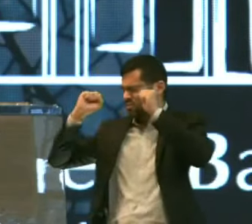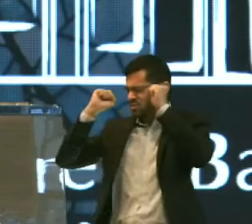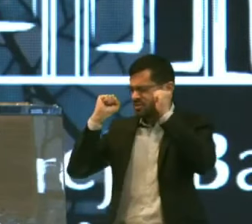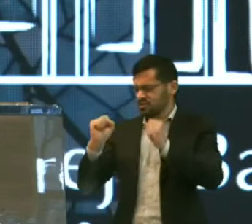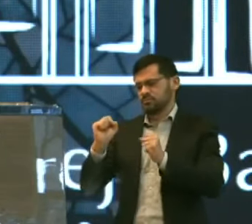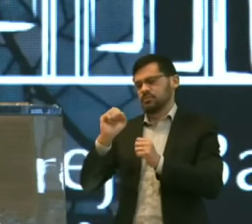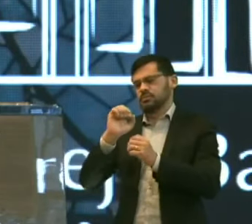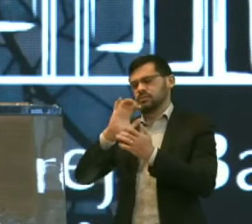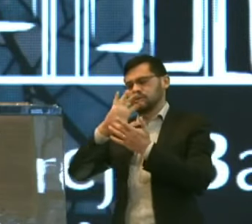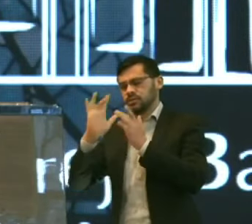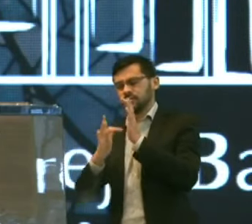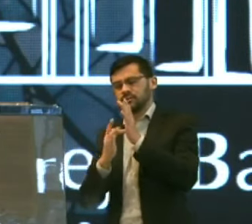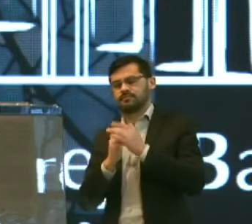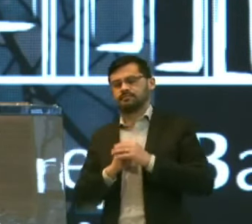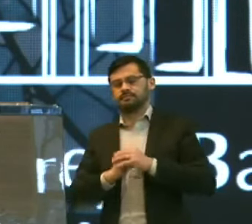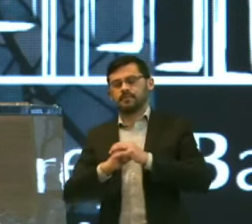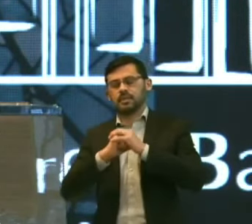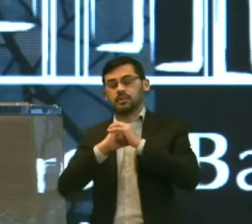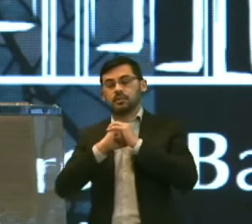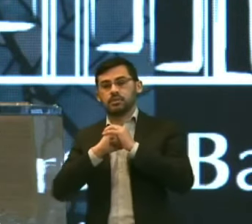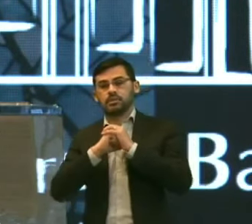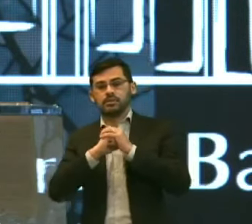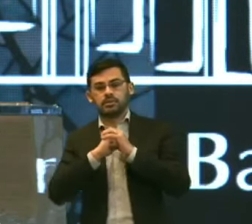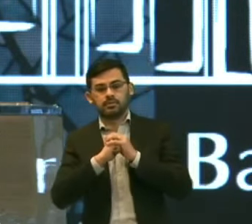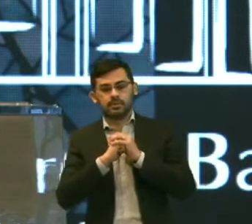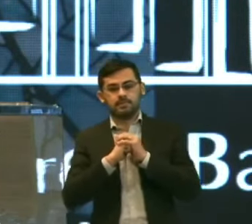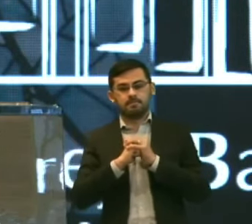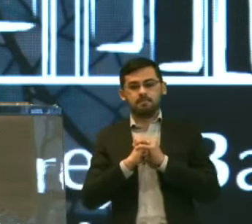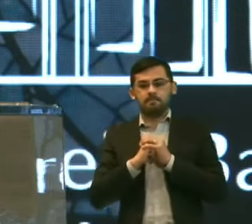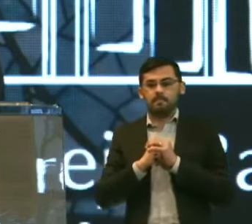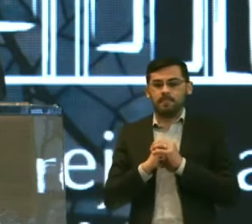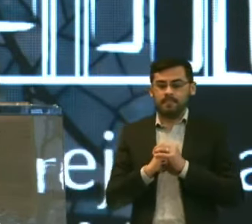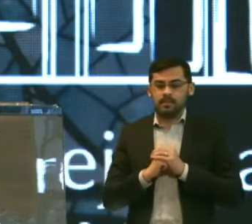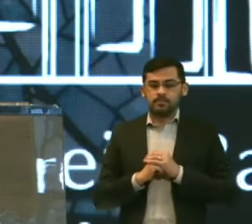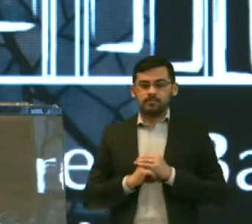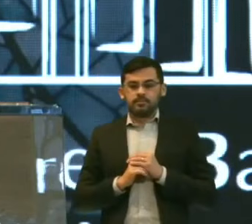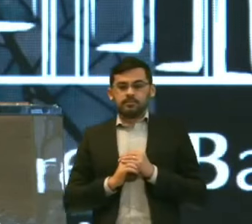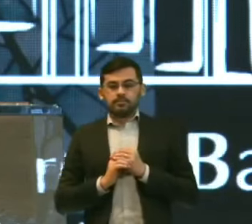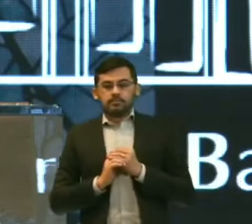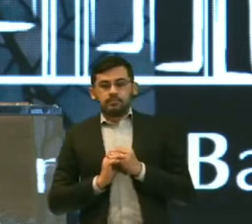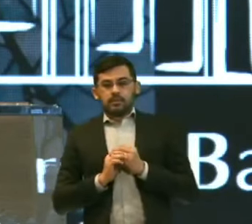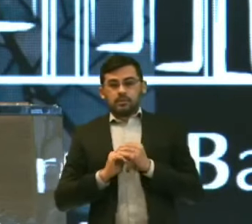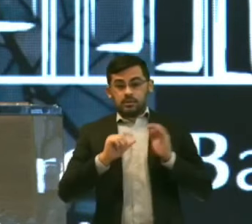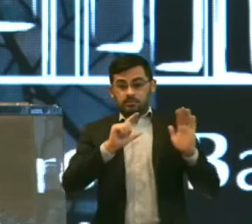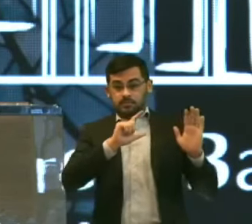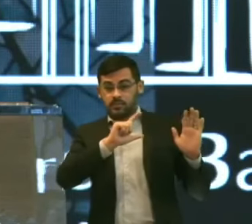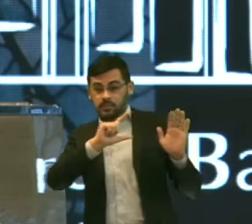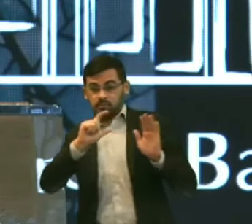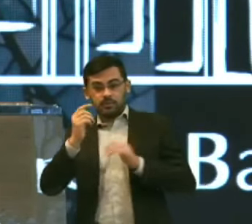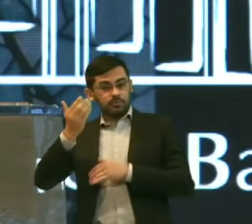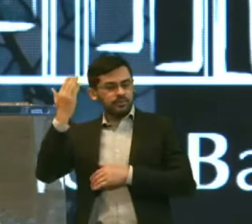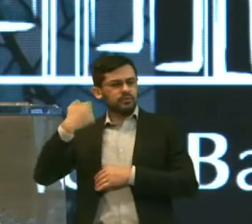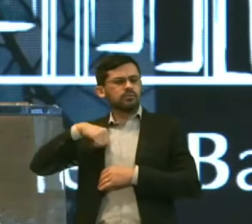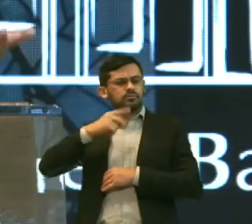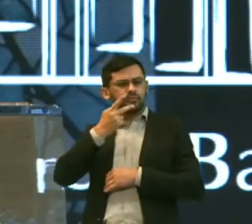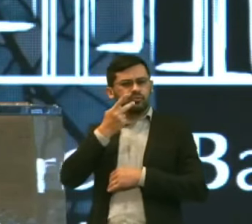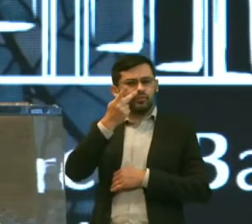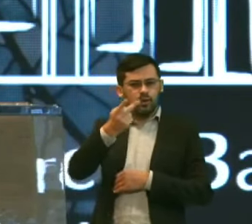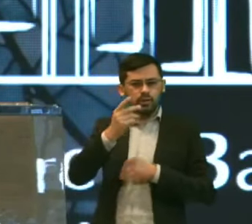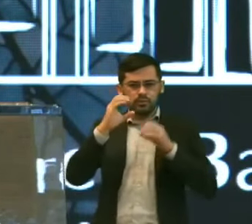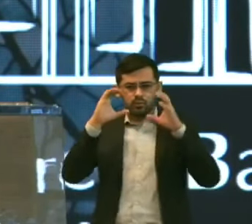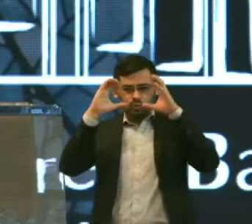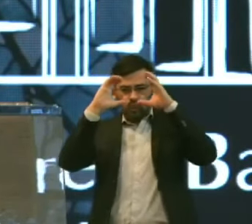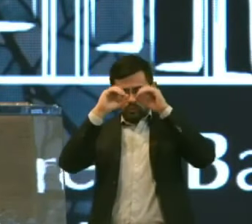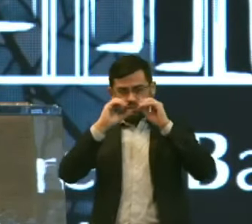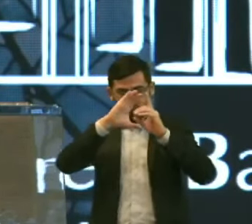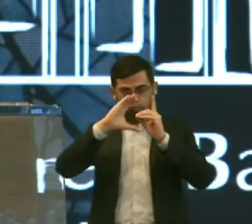Jesus Amém e amém Semana passada eu falei no culto da